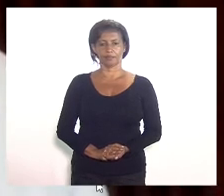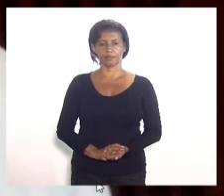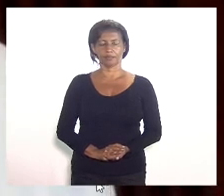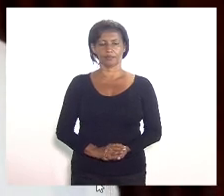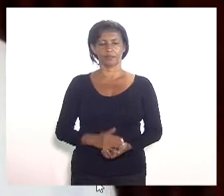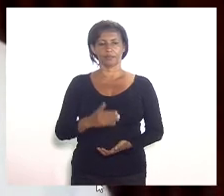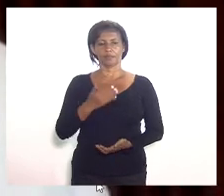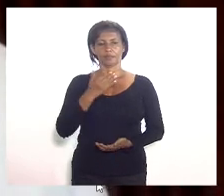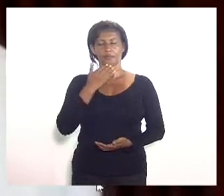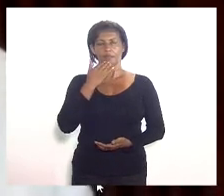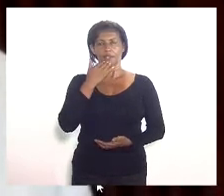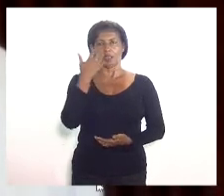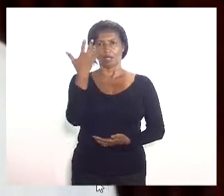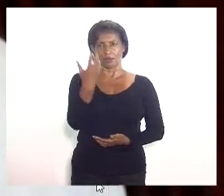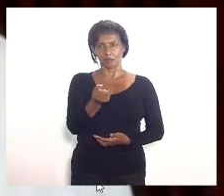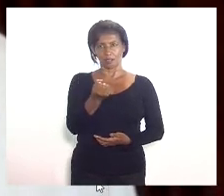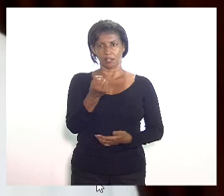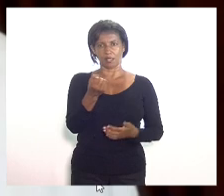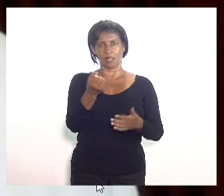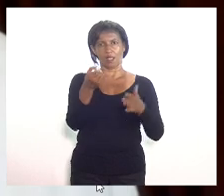4 e rejeitar a emenda 5.